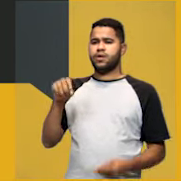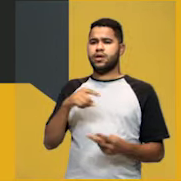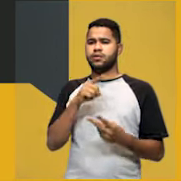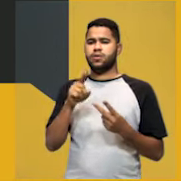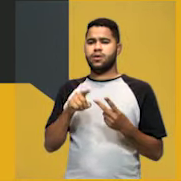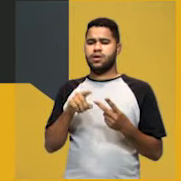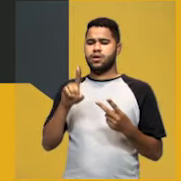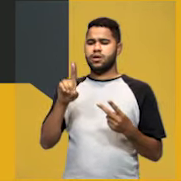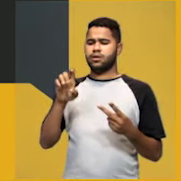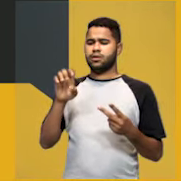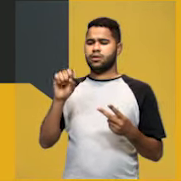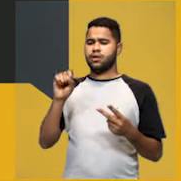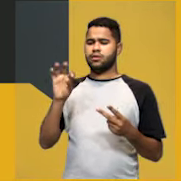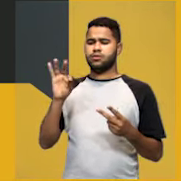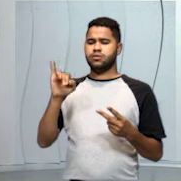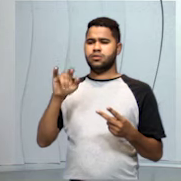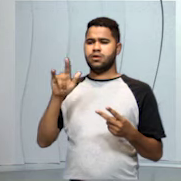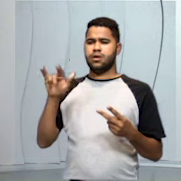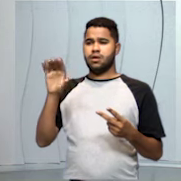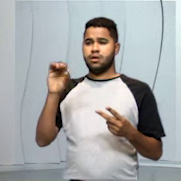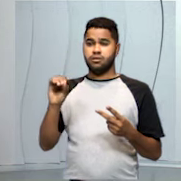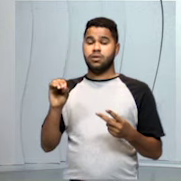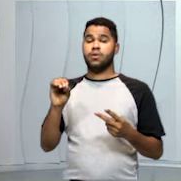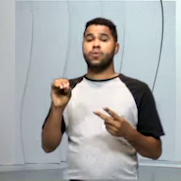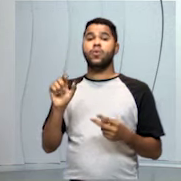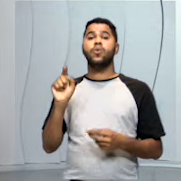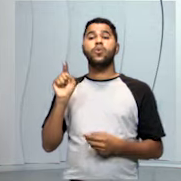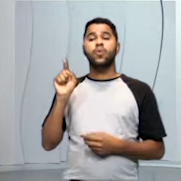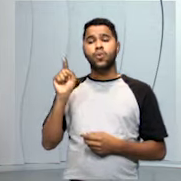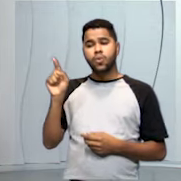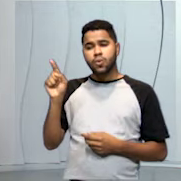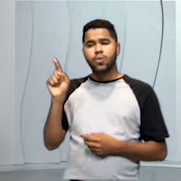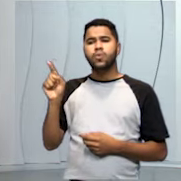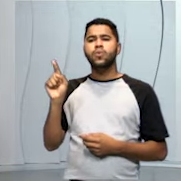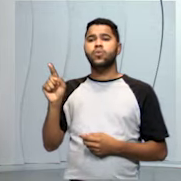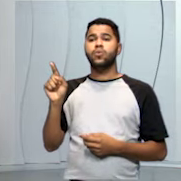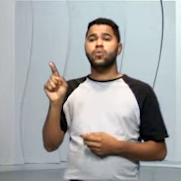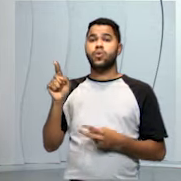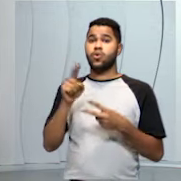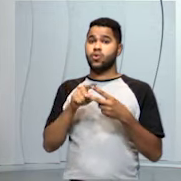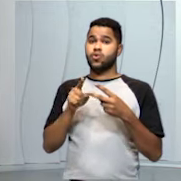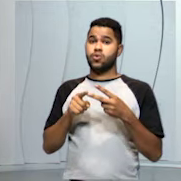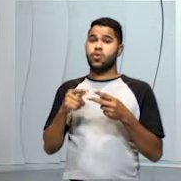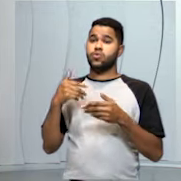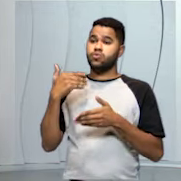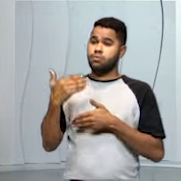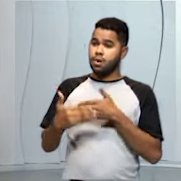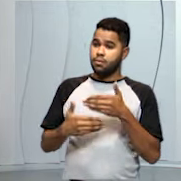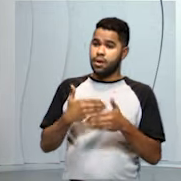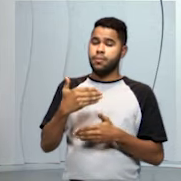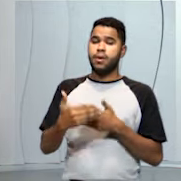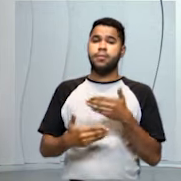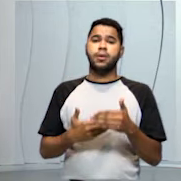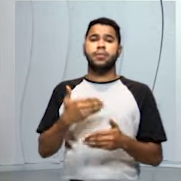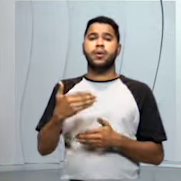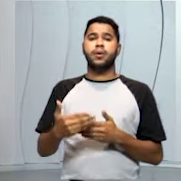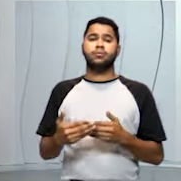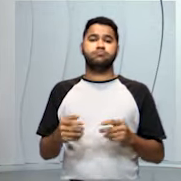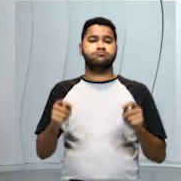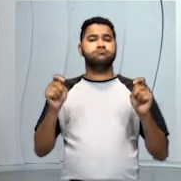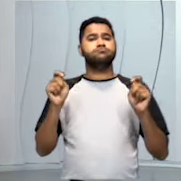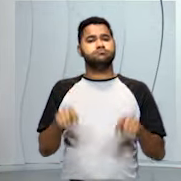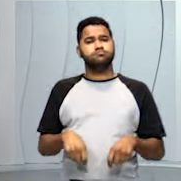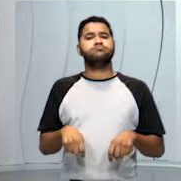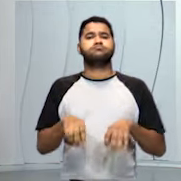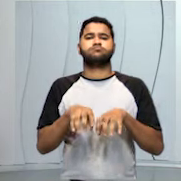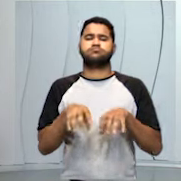também a destilação. Essas são, esses são dois processos que possibilitam